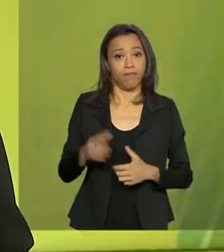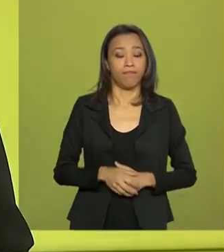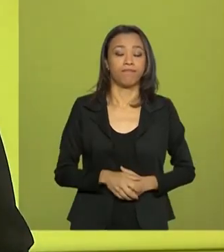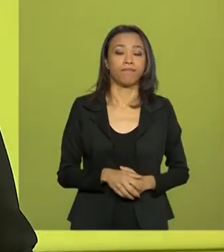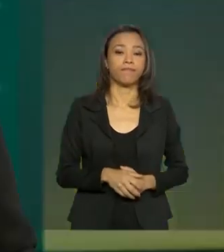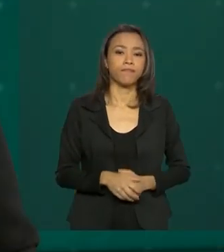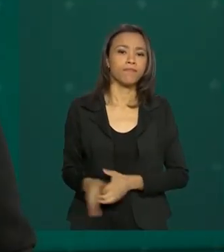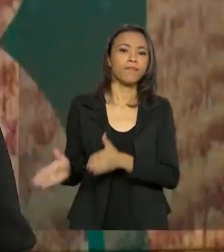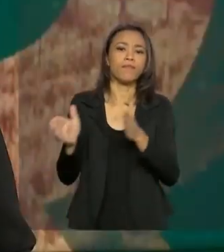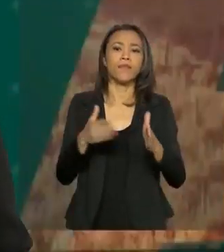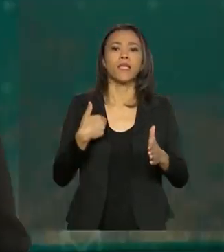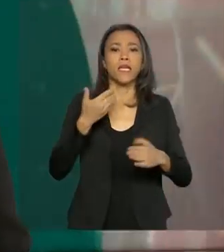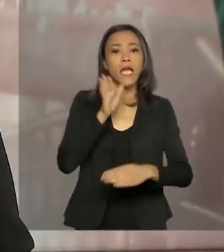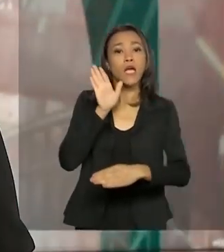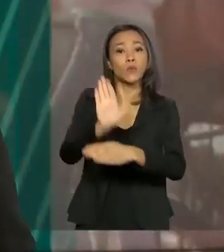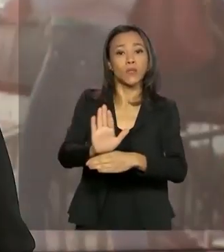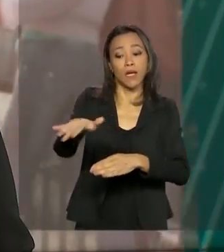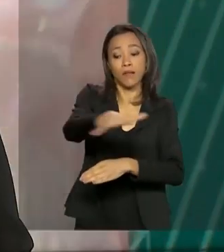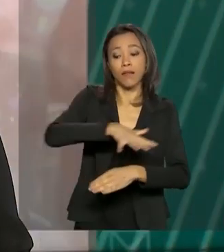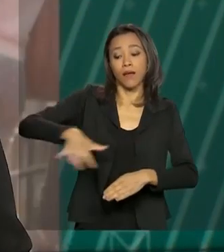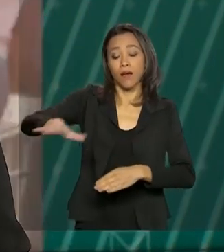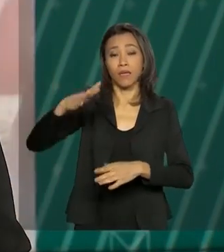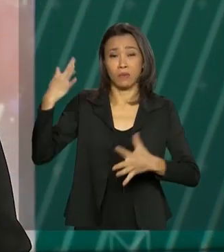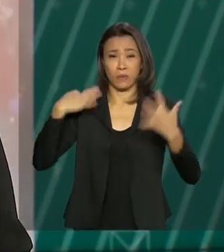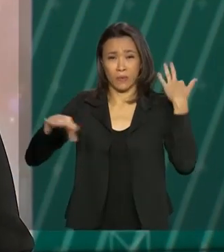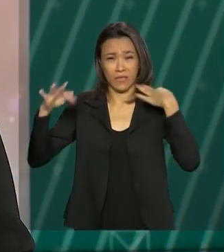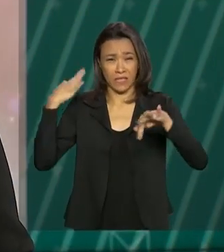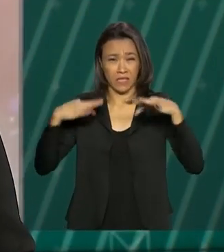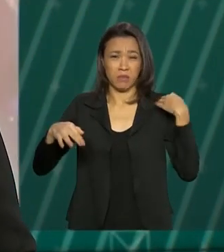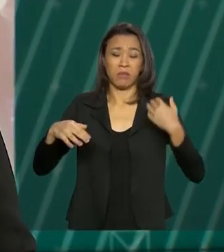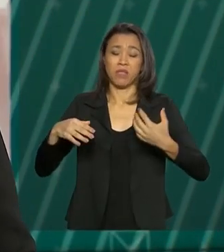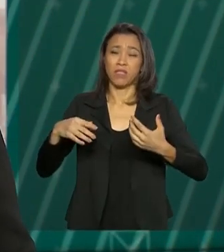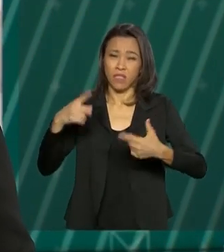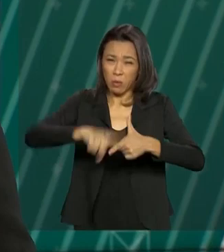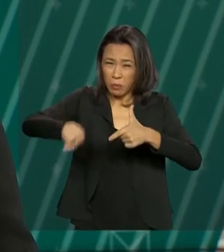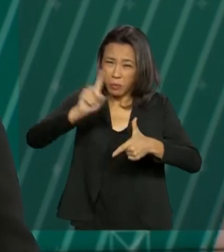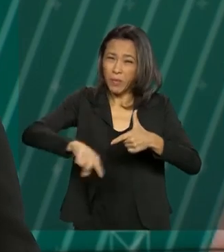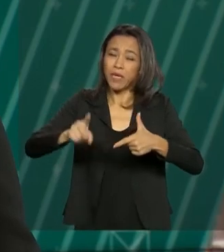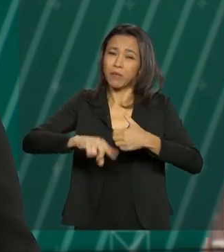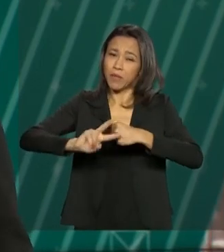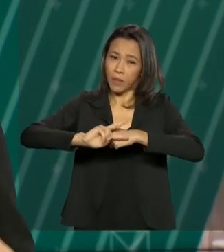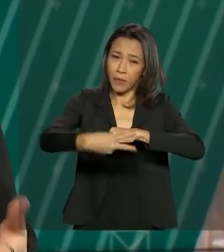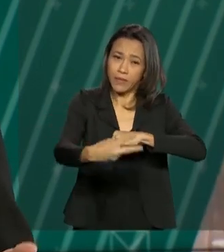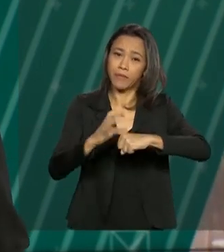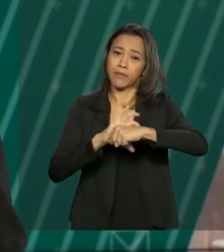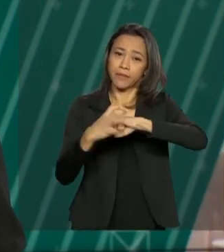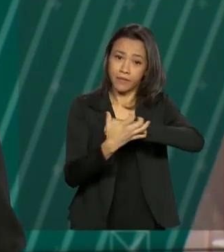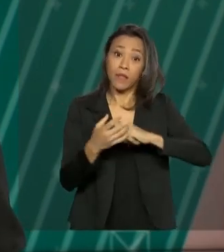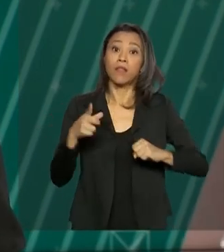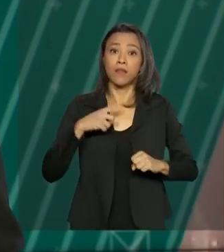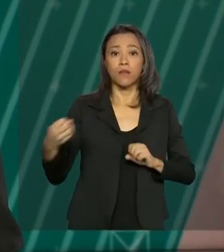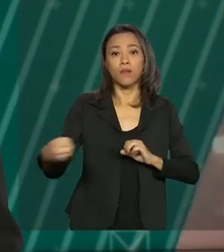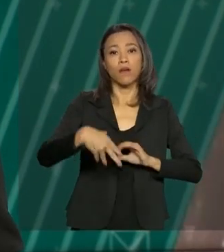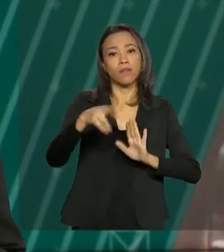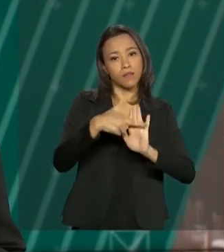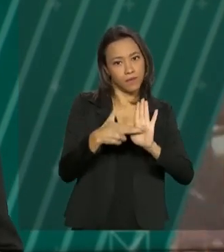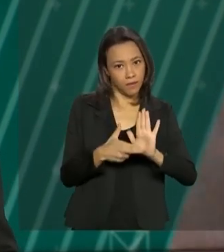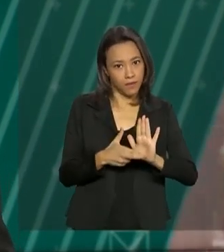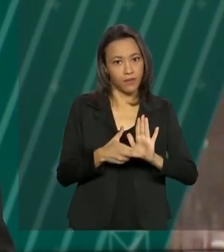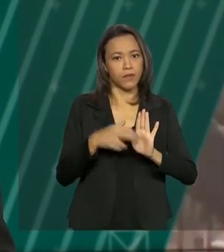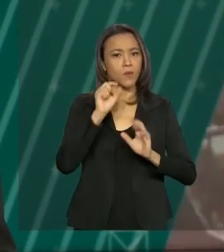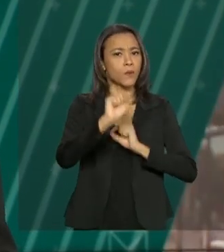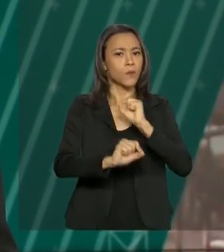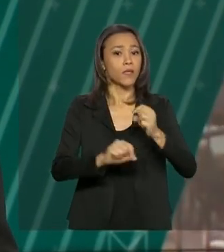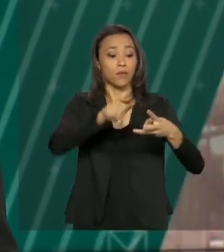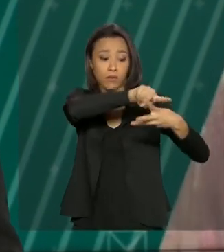E para ajudar o setor do turismo a enfrentar a crise do coronavírus, estão valendo novas regras para as relações de consumo. São